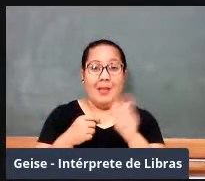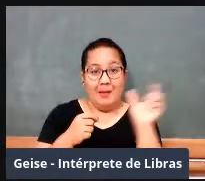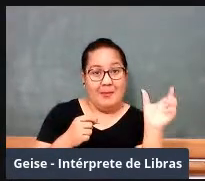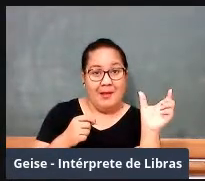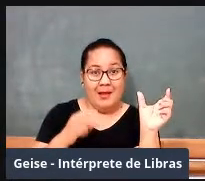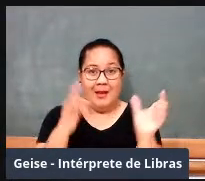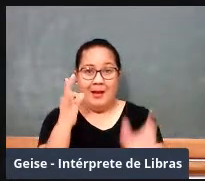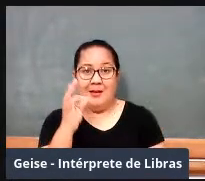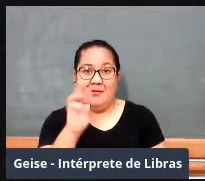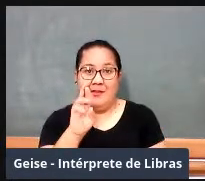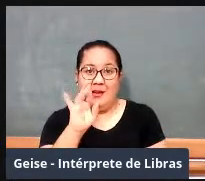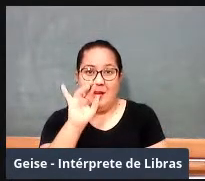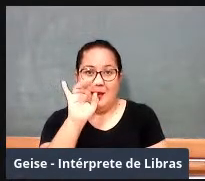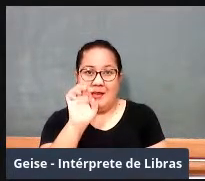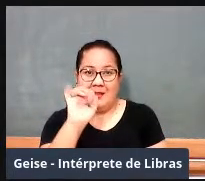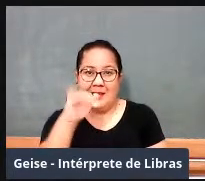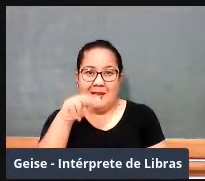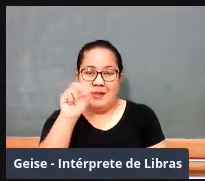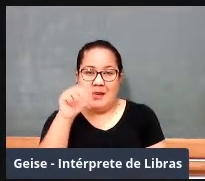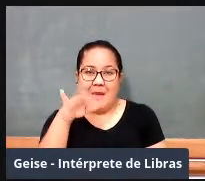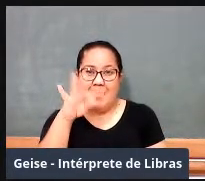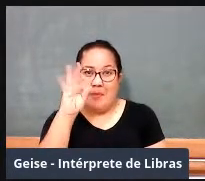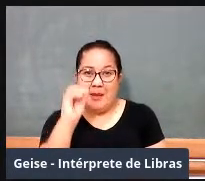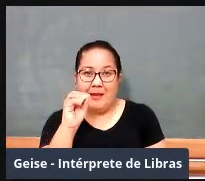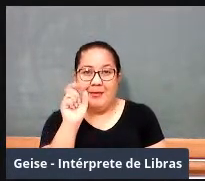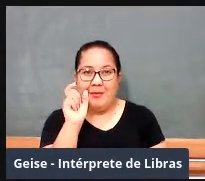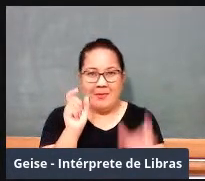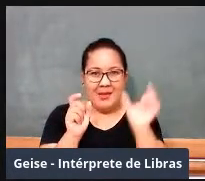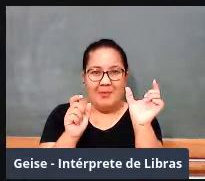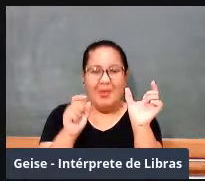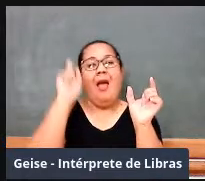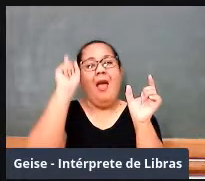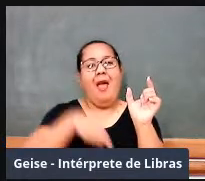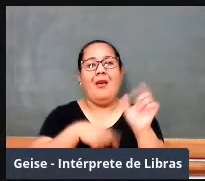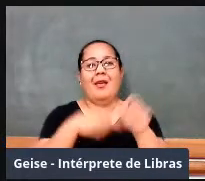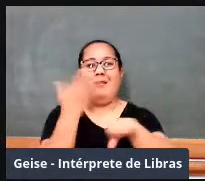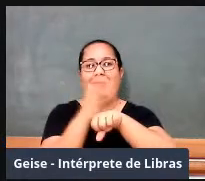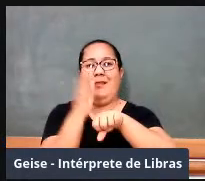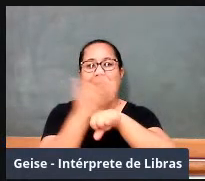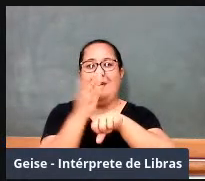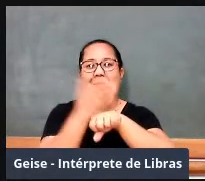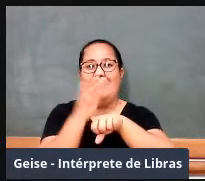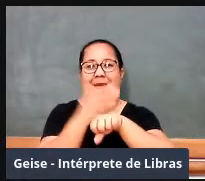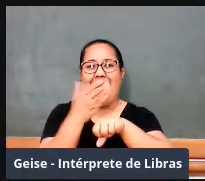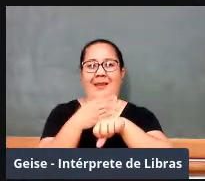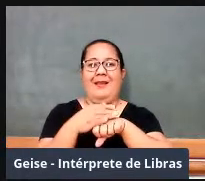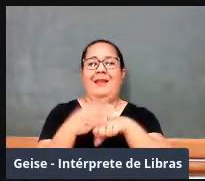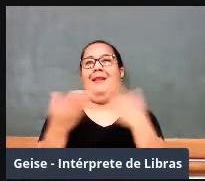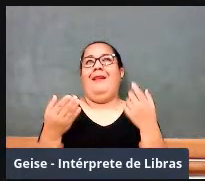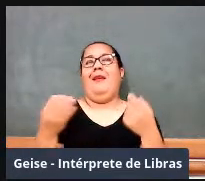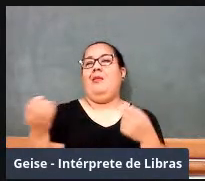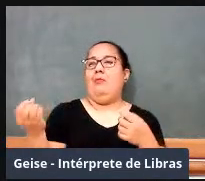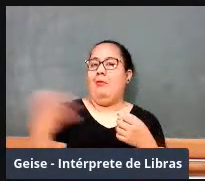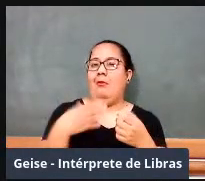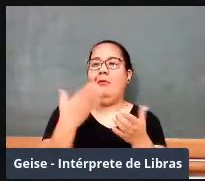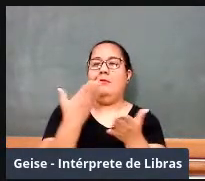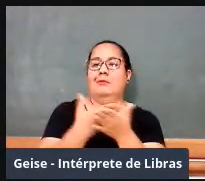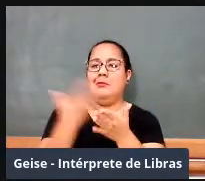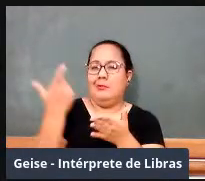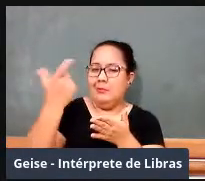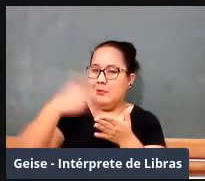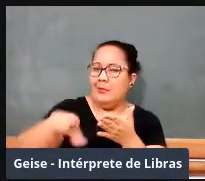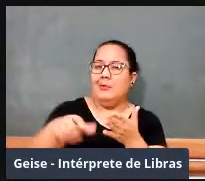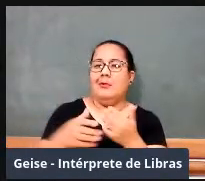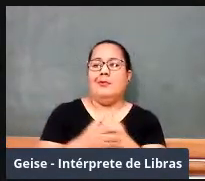formação de professores ela ganhou nomenclaturas as mais variadas, né? Treinamento, reciclagem, né? Essas coisas, mas